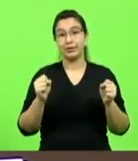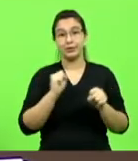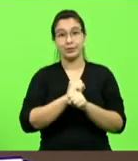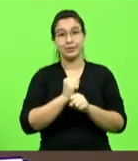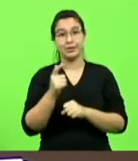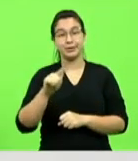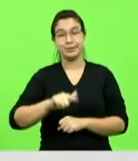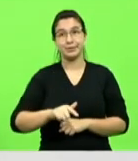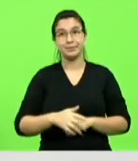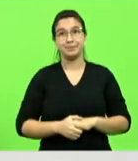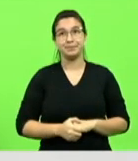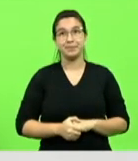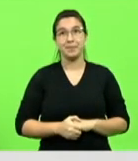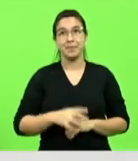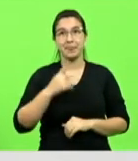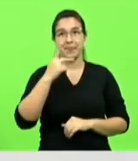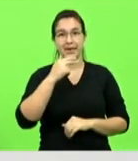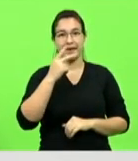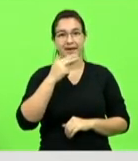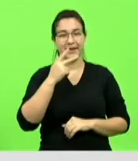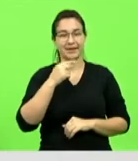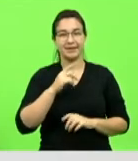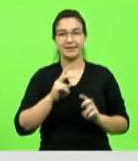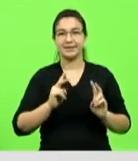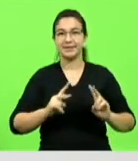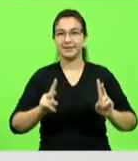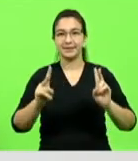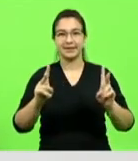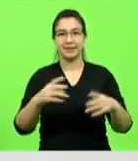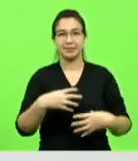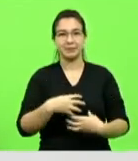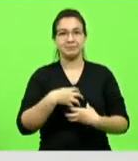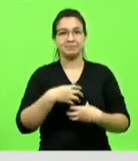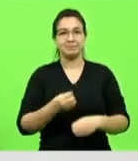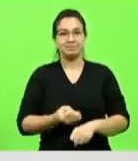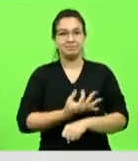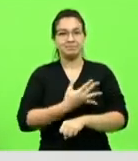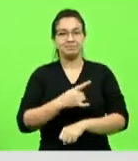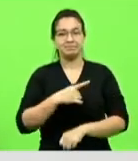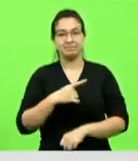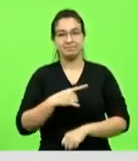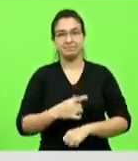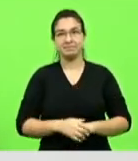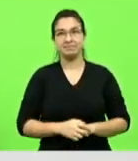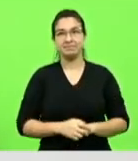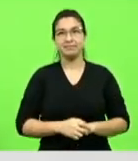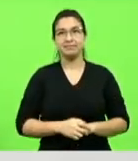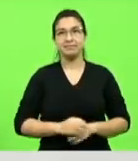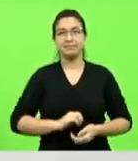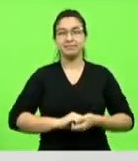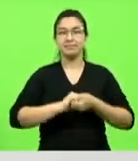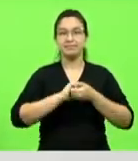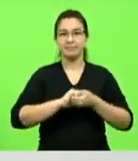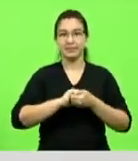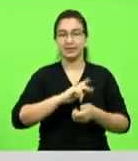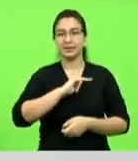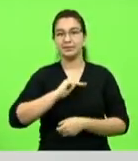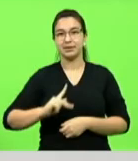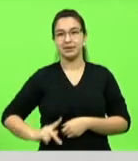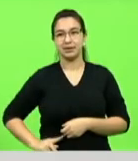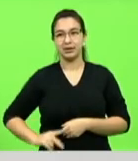Kennedy sempre espirituoso quero cumprimentá-lo o presidente cumprimentar a todos e todas